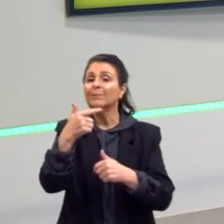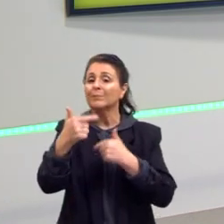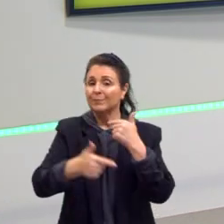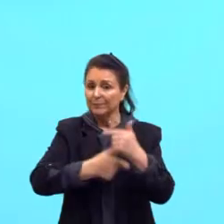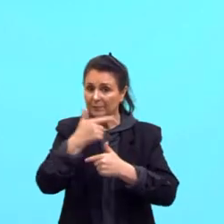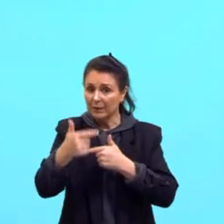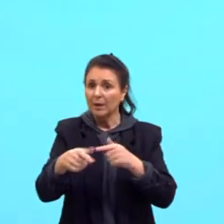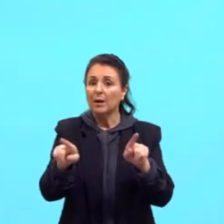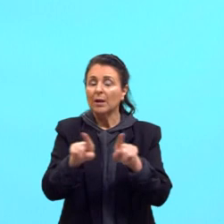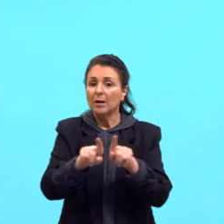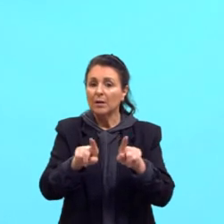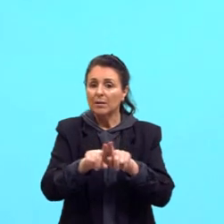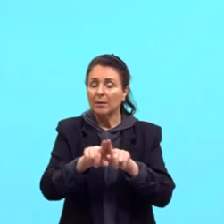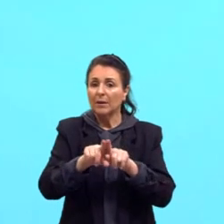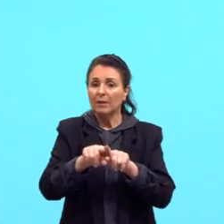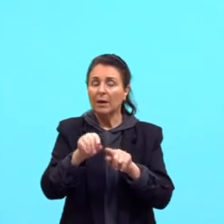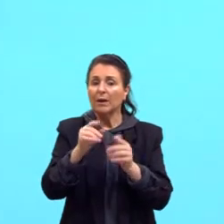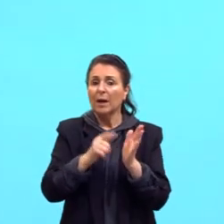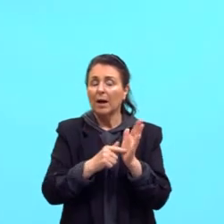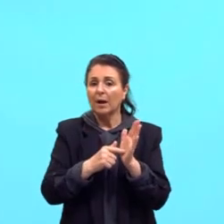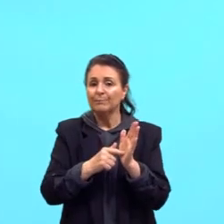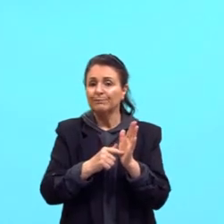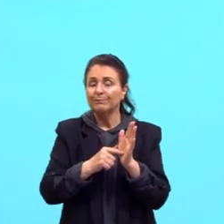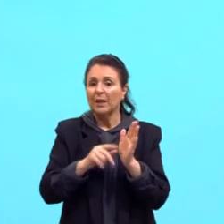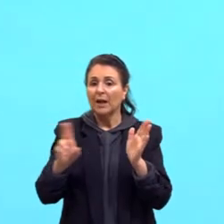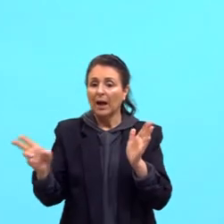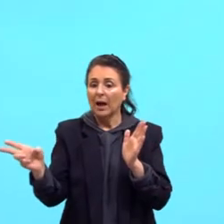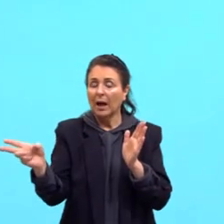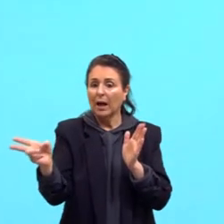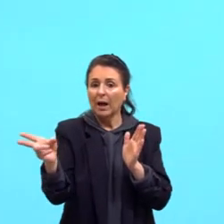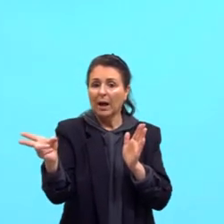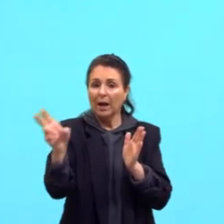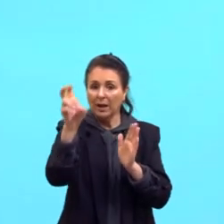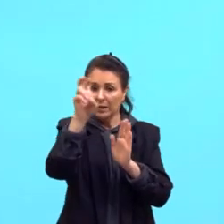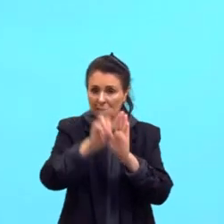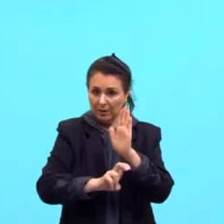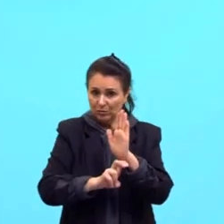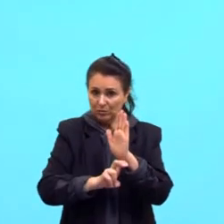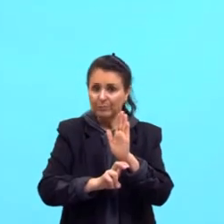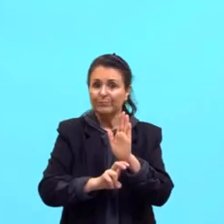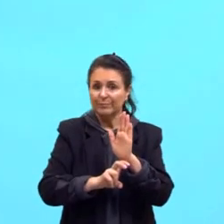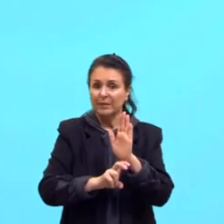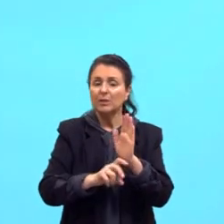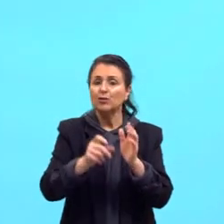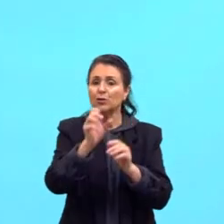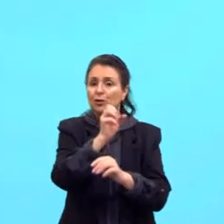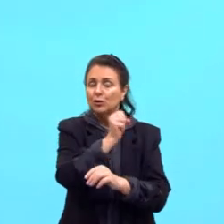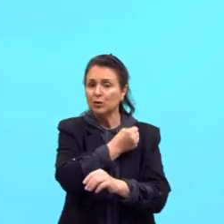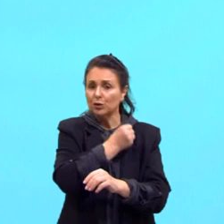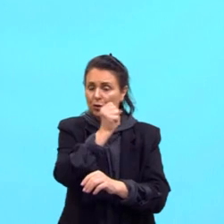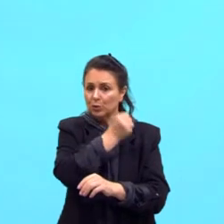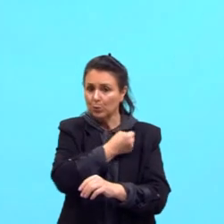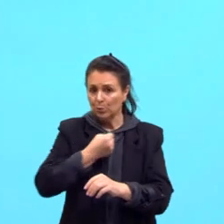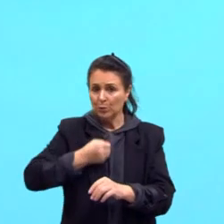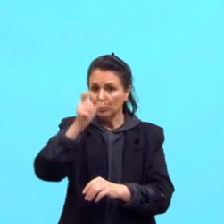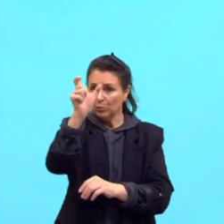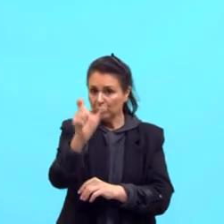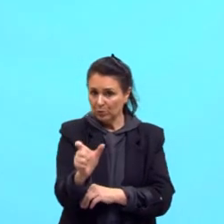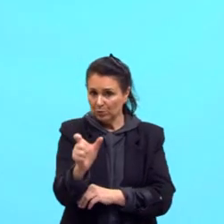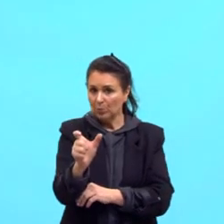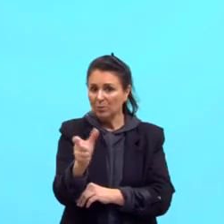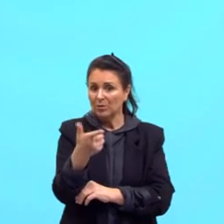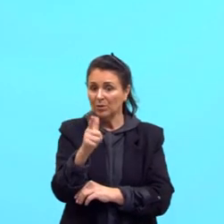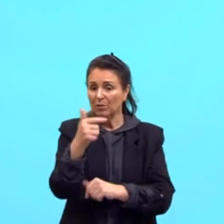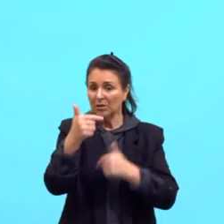desocupação, né, dessa galera que tá aí necessitada do emprego, tá? Dentro da série histórica, ó, de 2012